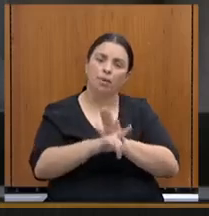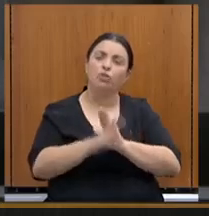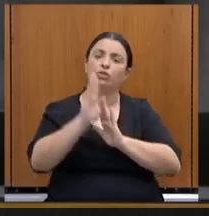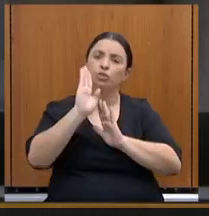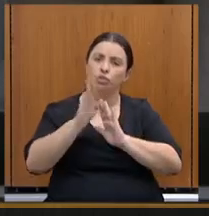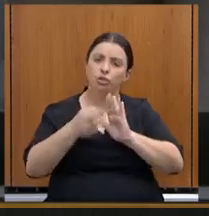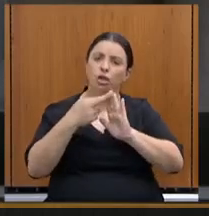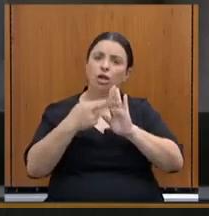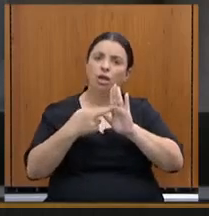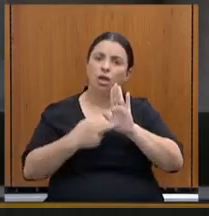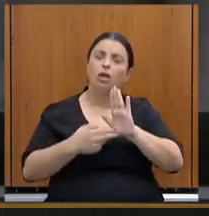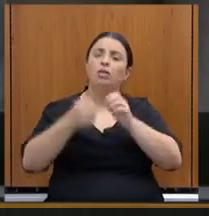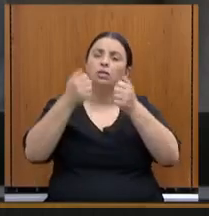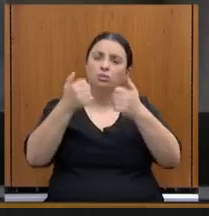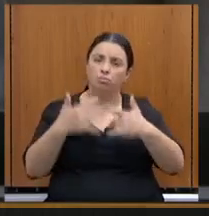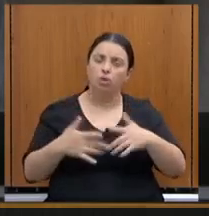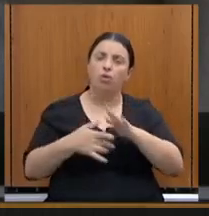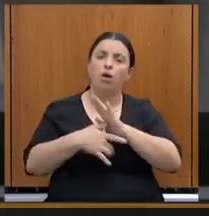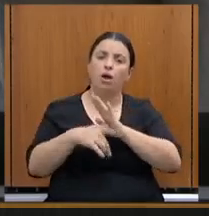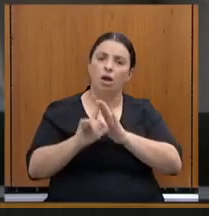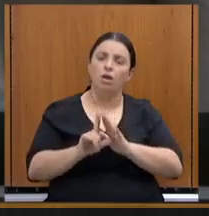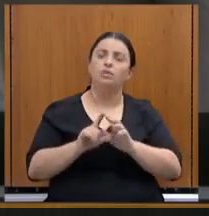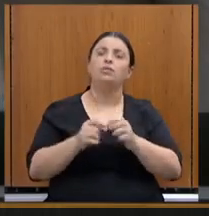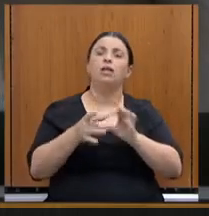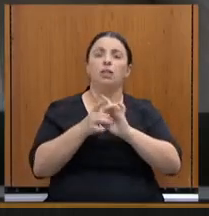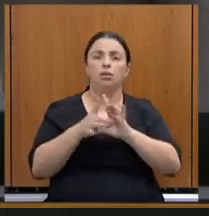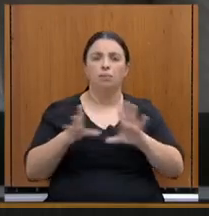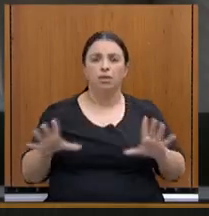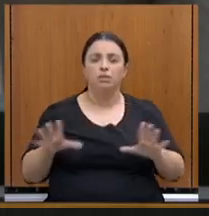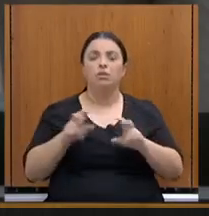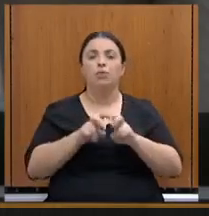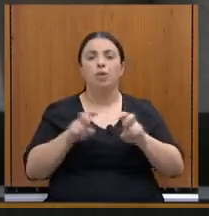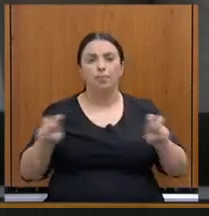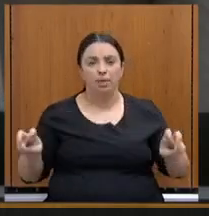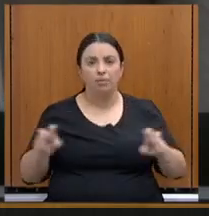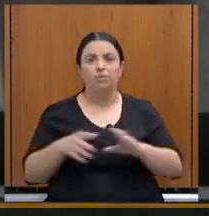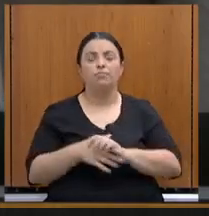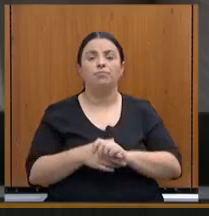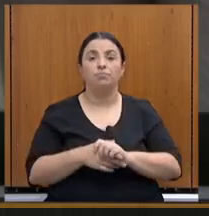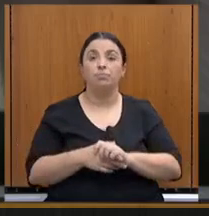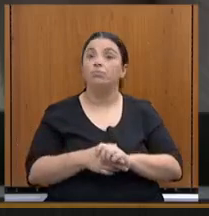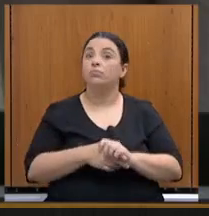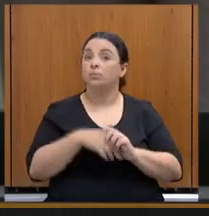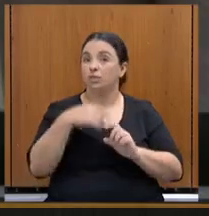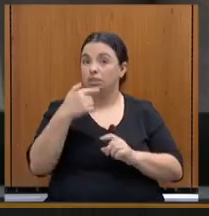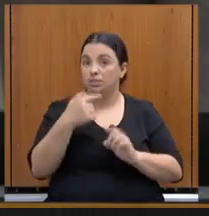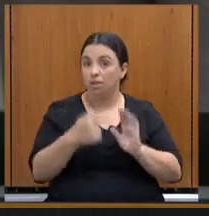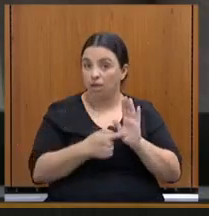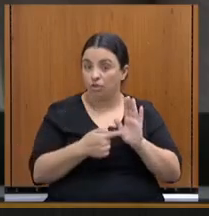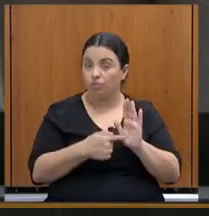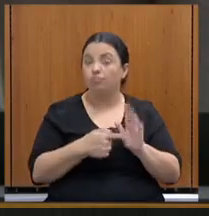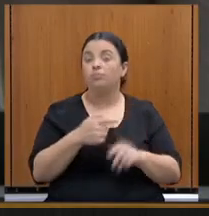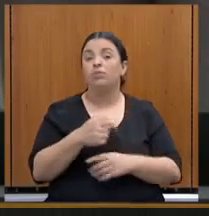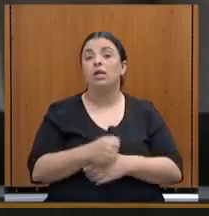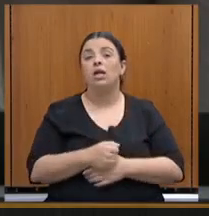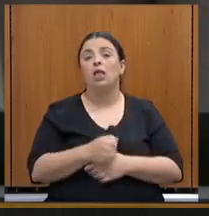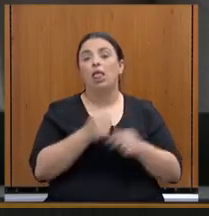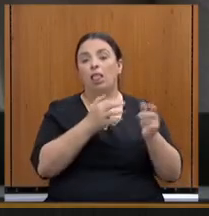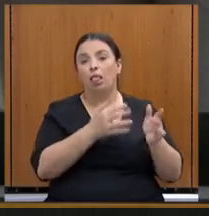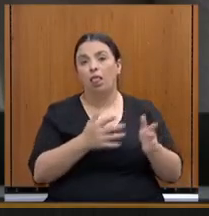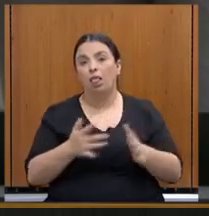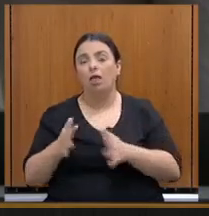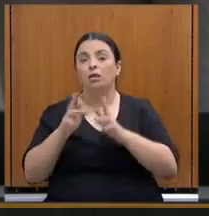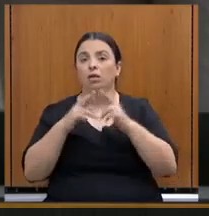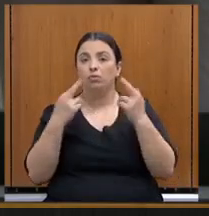as regras da deliberação da mesa. Sétimo, no decorrer da reunião, as deputadas e